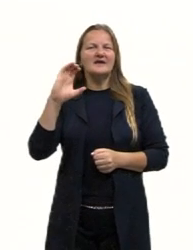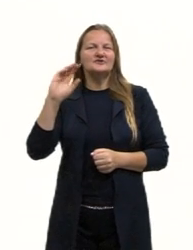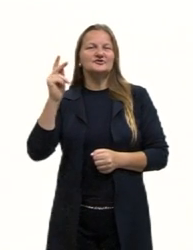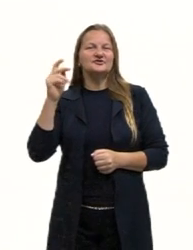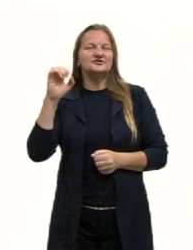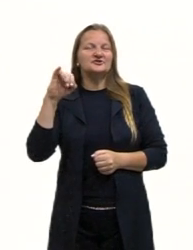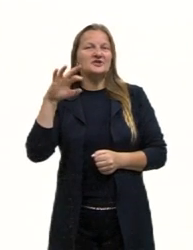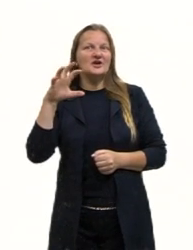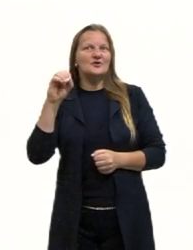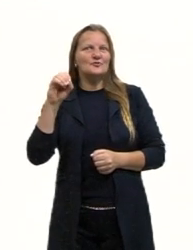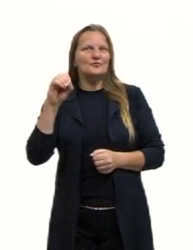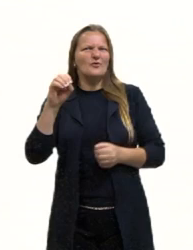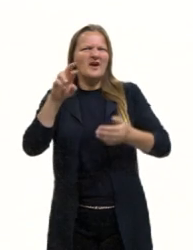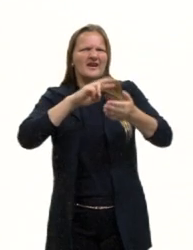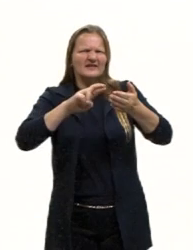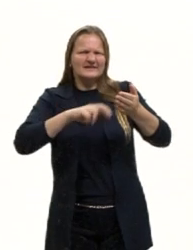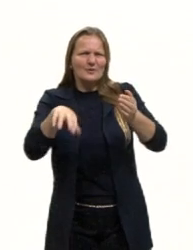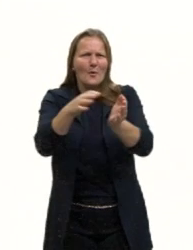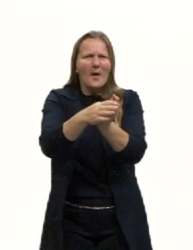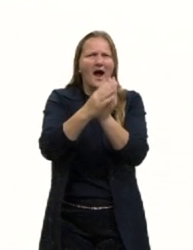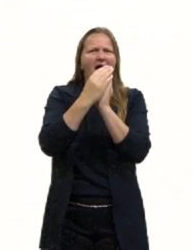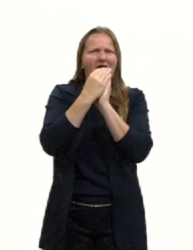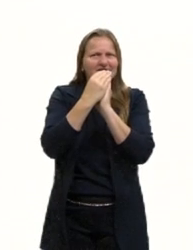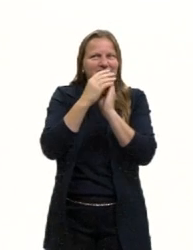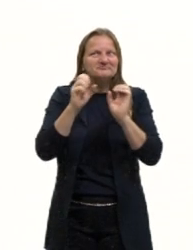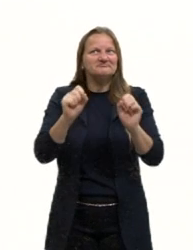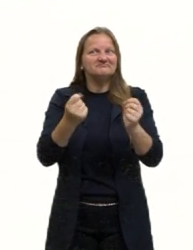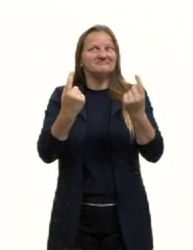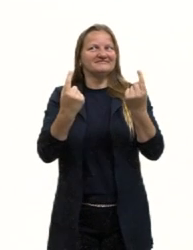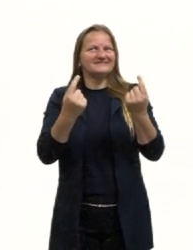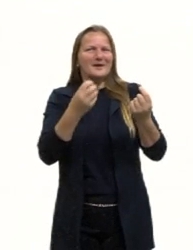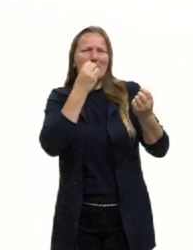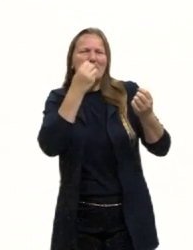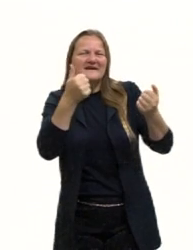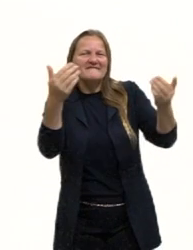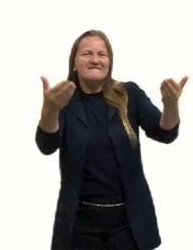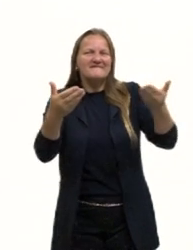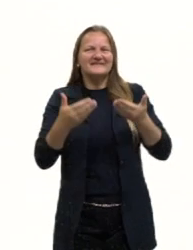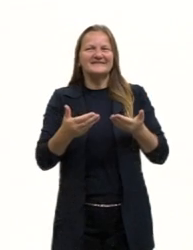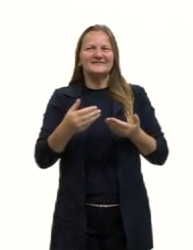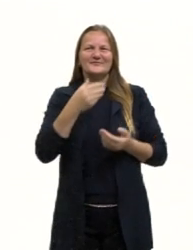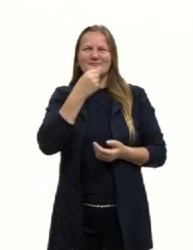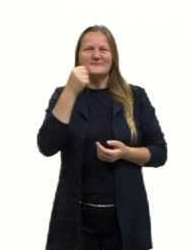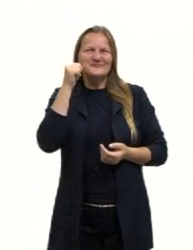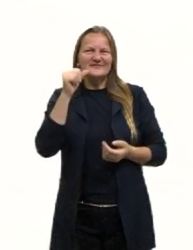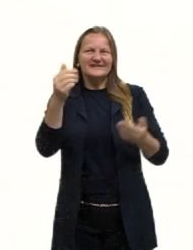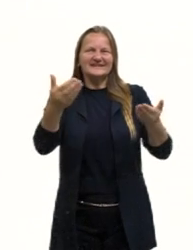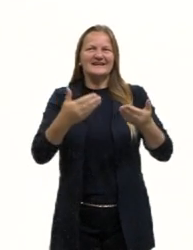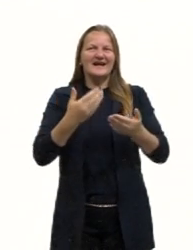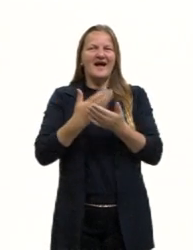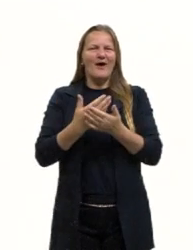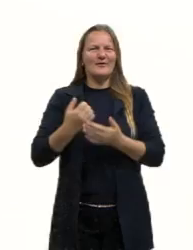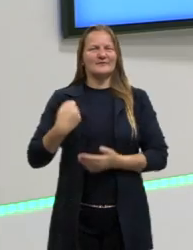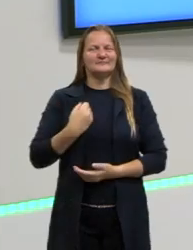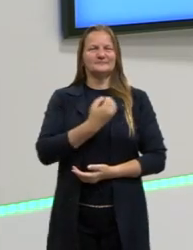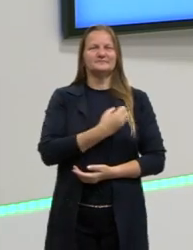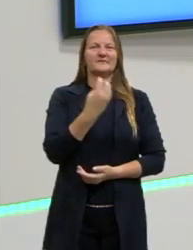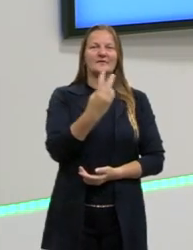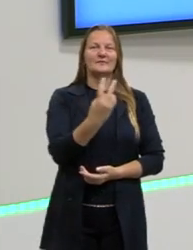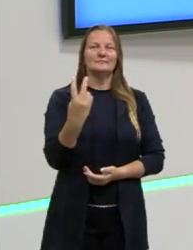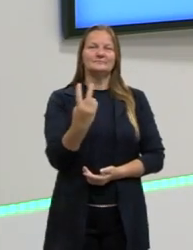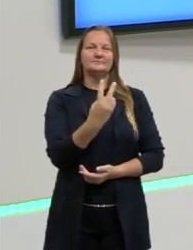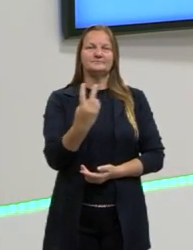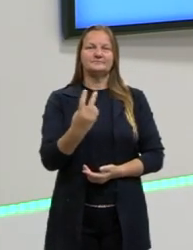sanduíche. Bem-vindo, bem-vinda para a nossa aula 22, porque é nessa aula 22